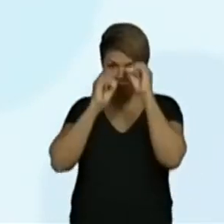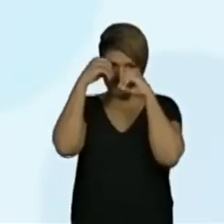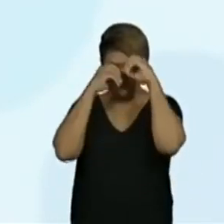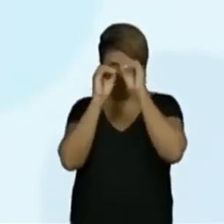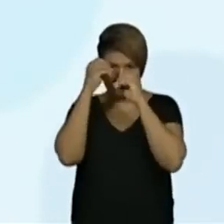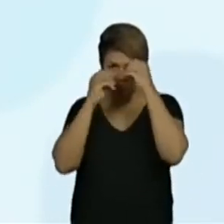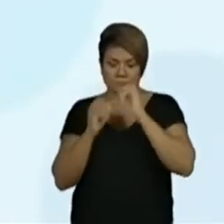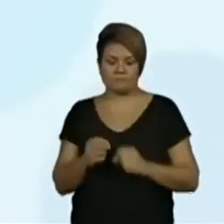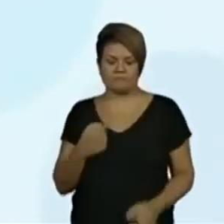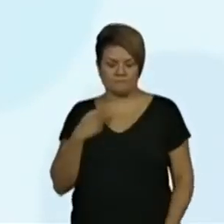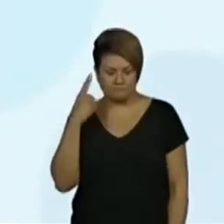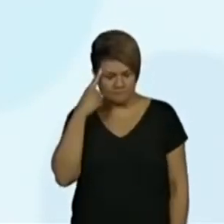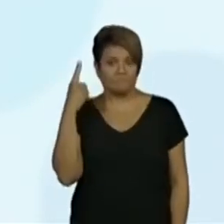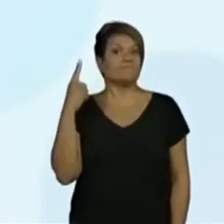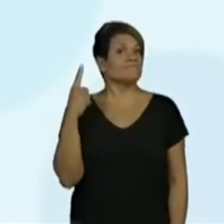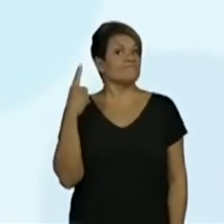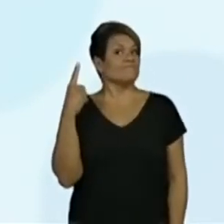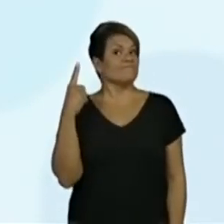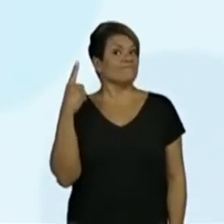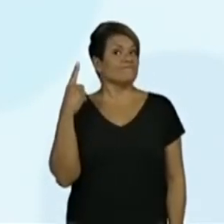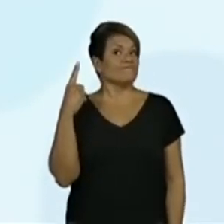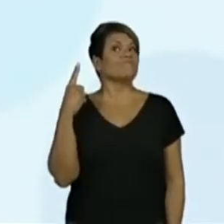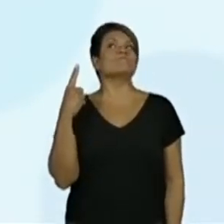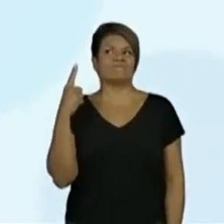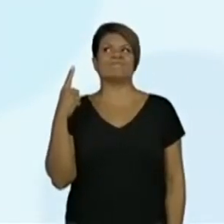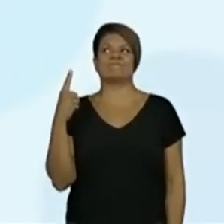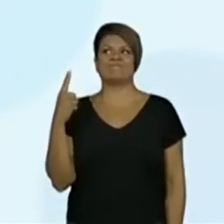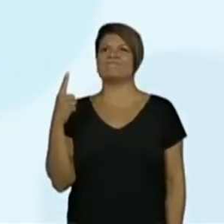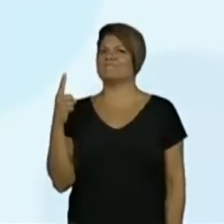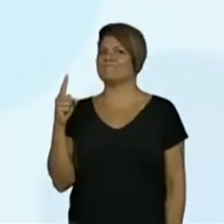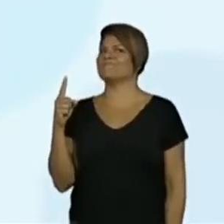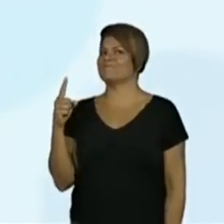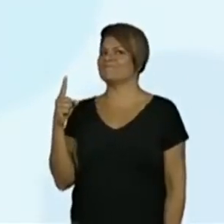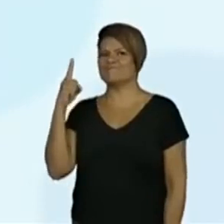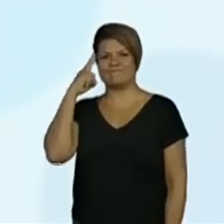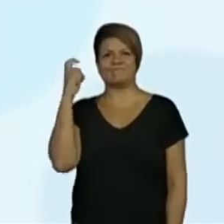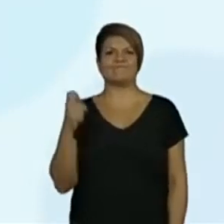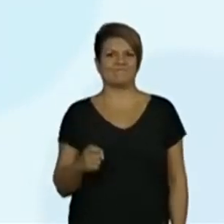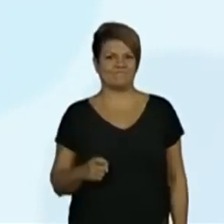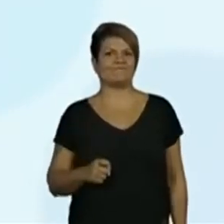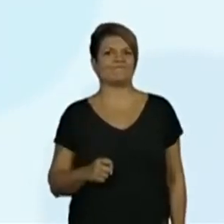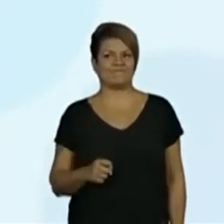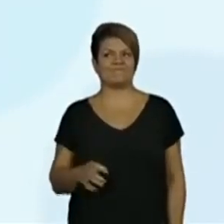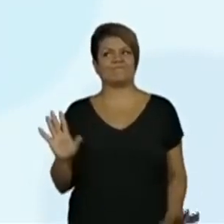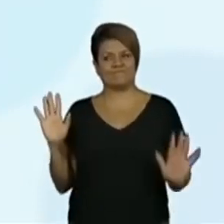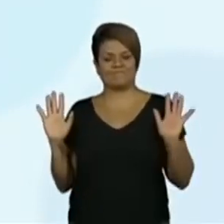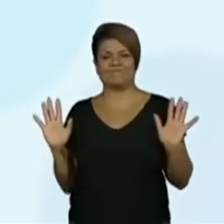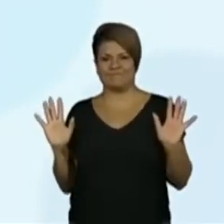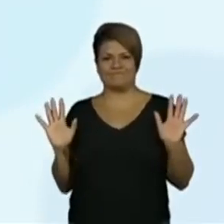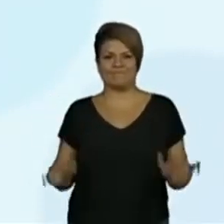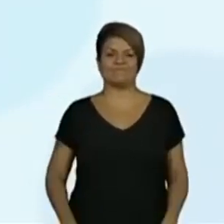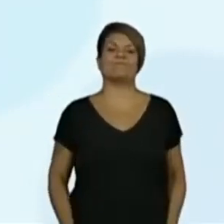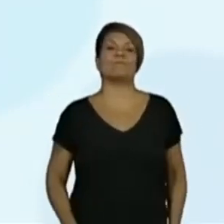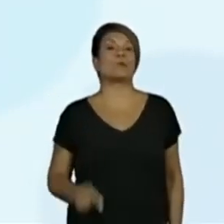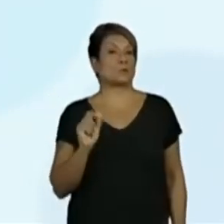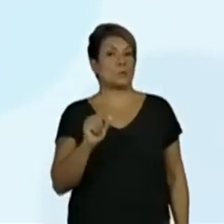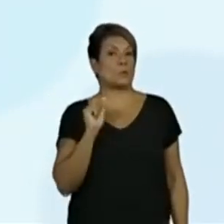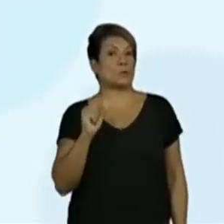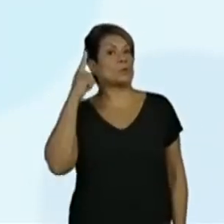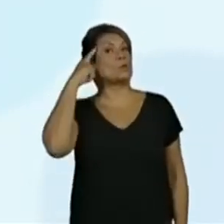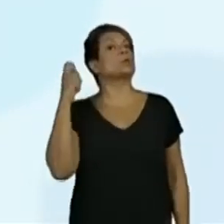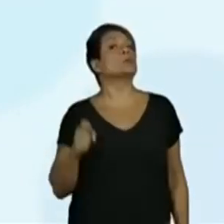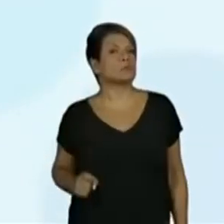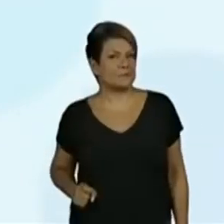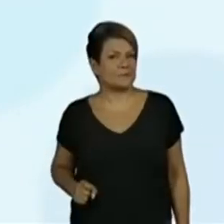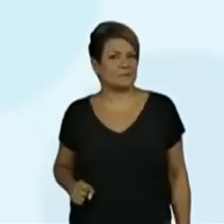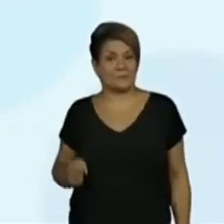teve uma ideia. Hum, noturno tendo ideia. Já pode esperar coisa... Quero ver qual é essa ideia